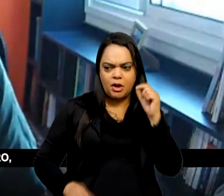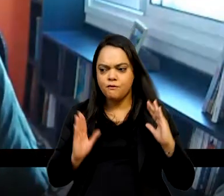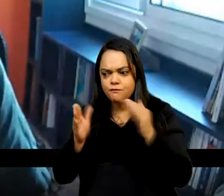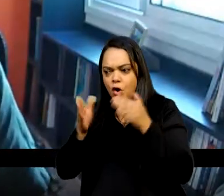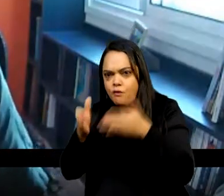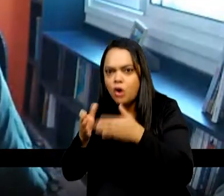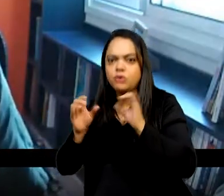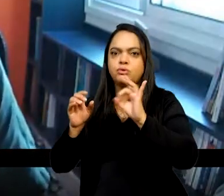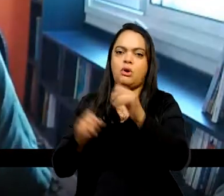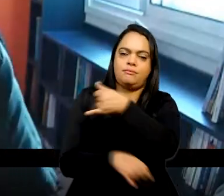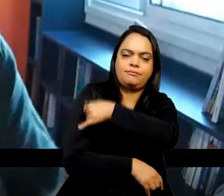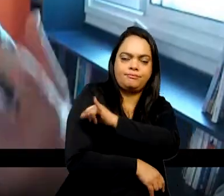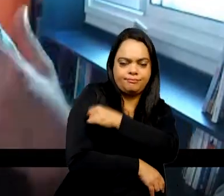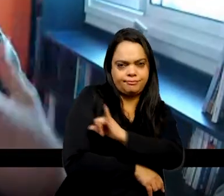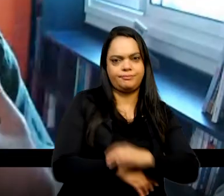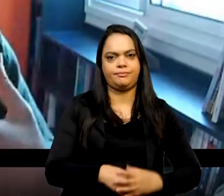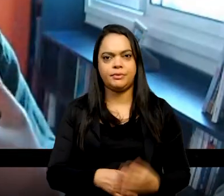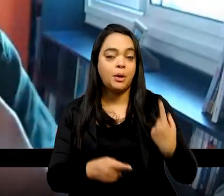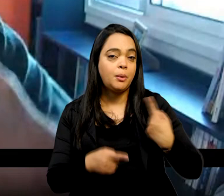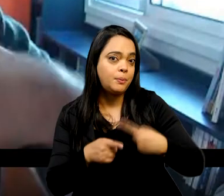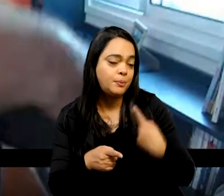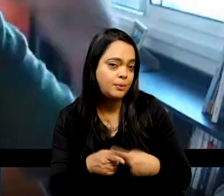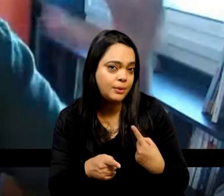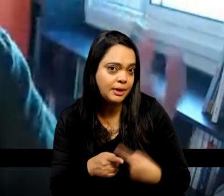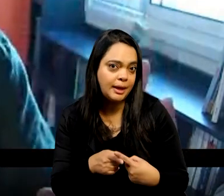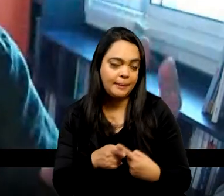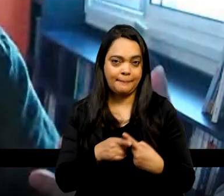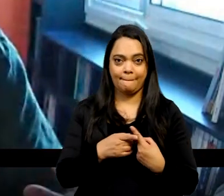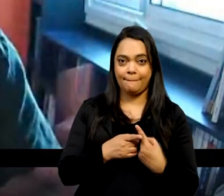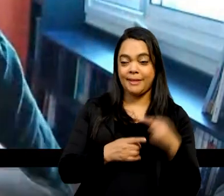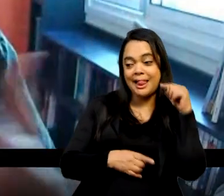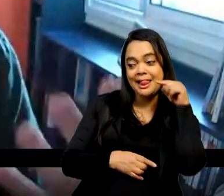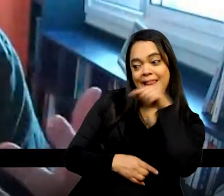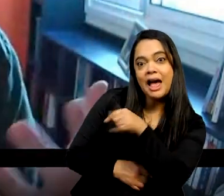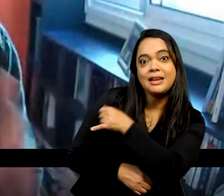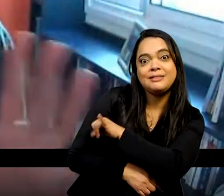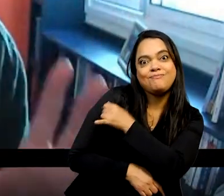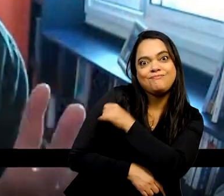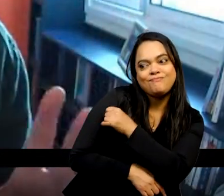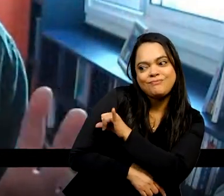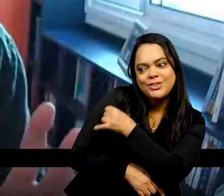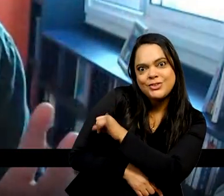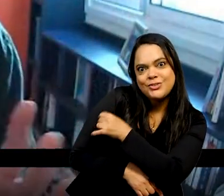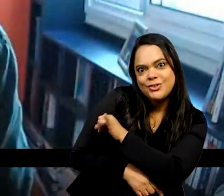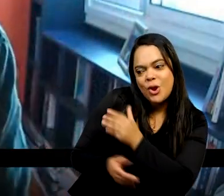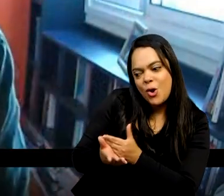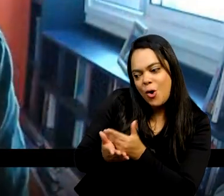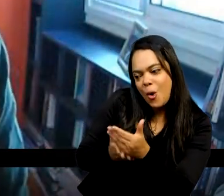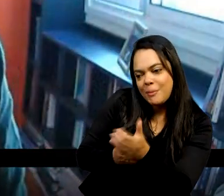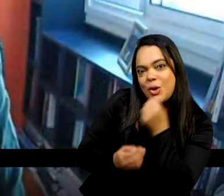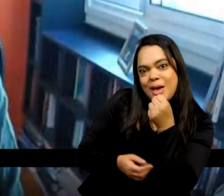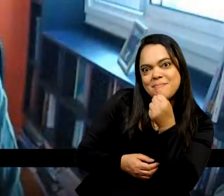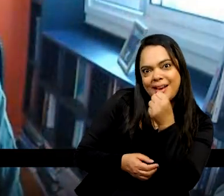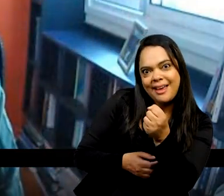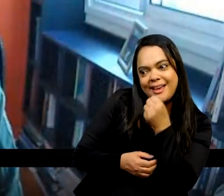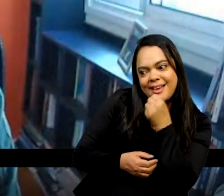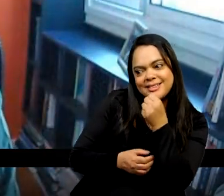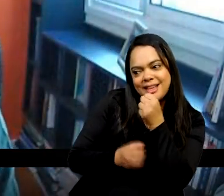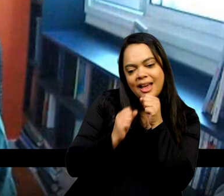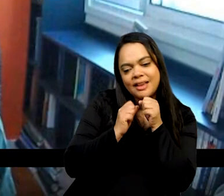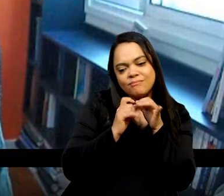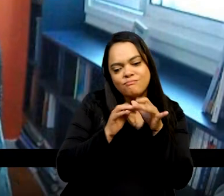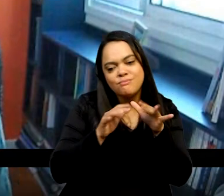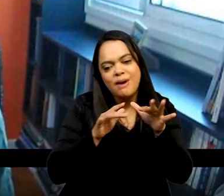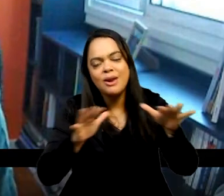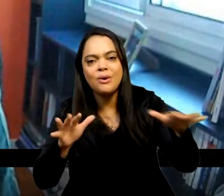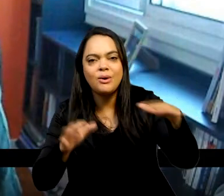Janeiro. Por quê? Porque foi dali, então, que a imprensa se irradiou para outros espaços. Então, há uma assimetria,